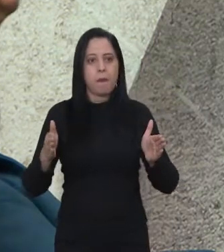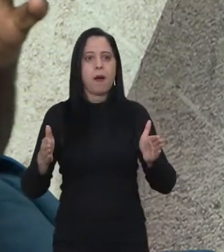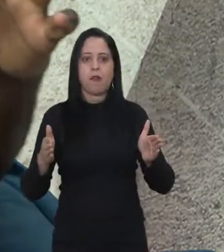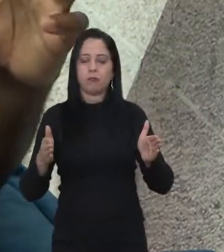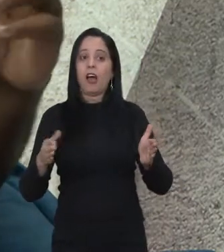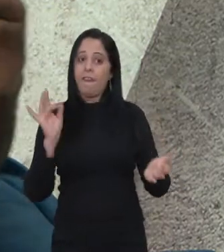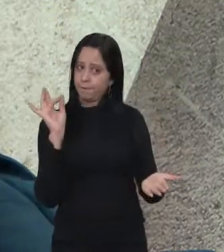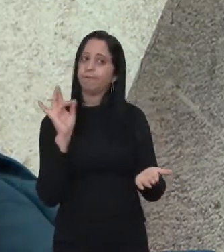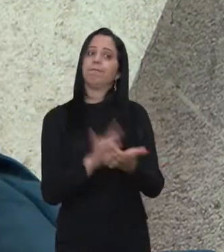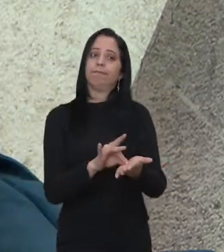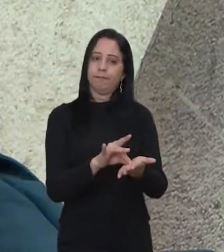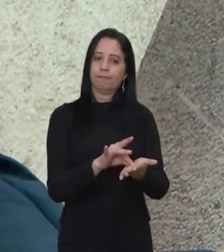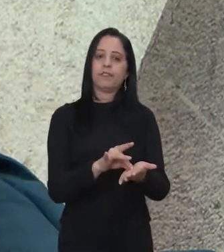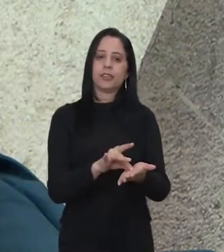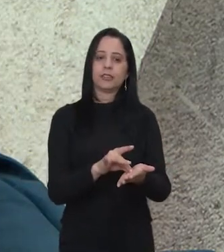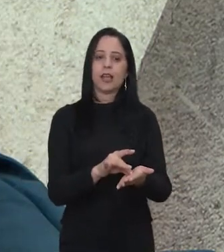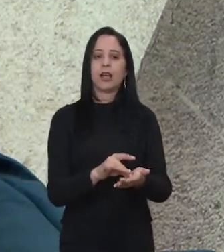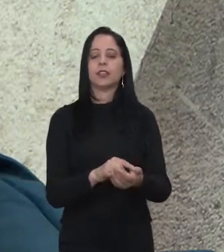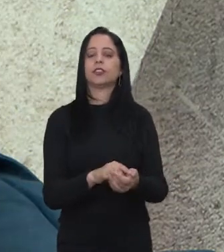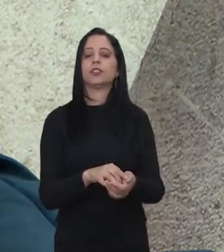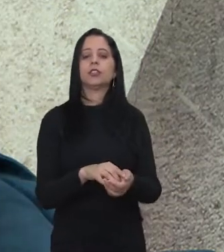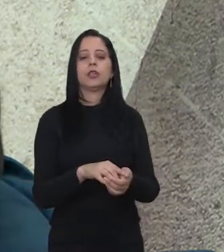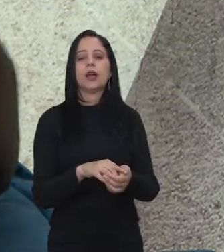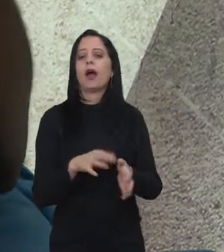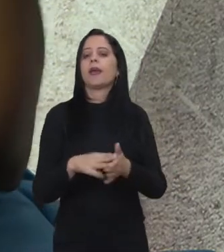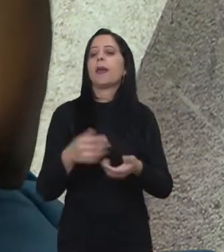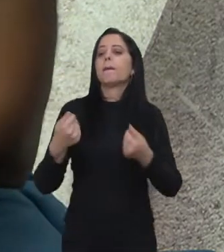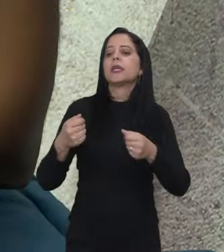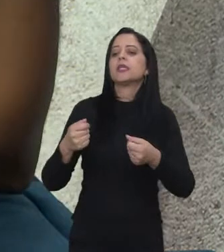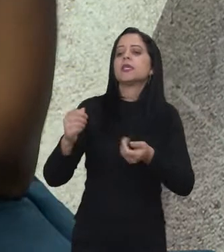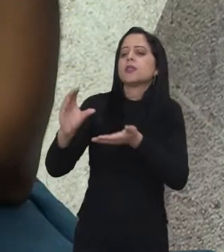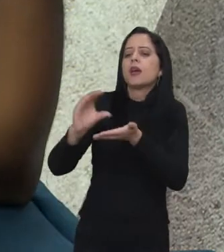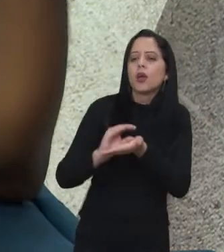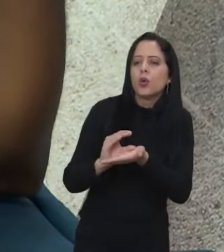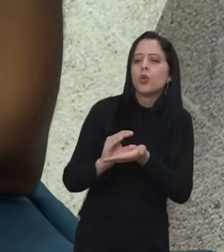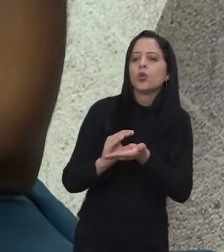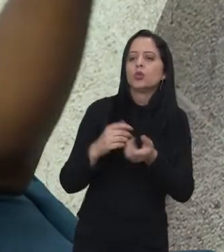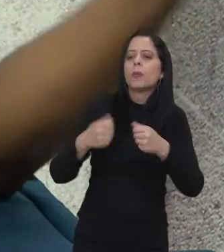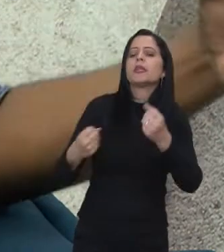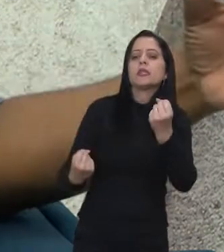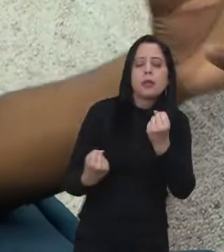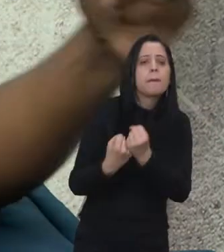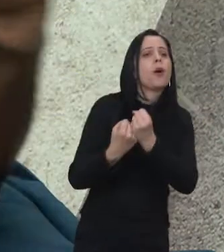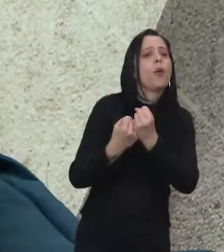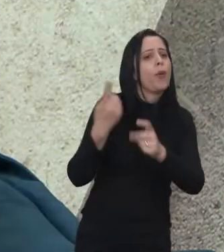vai buscar se precisa de recursos, se precisa de apoio para desenvolvimento